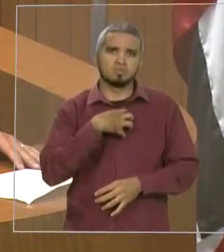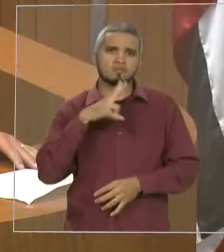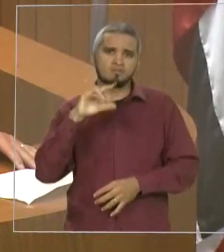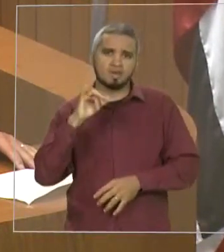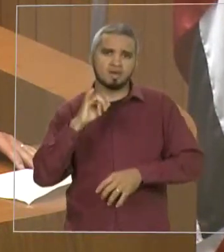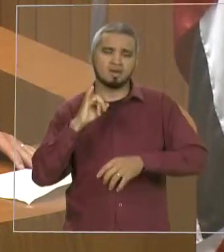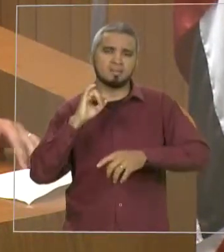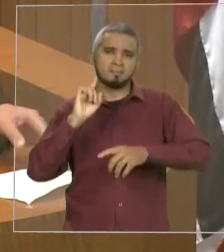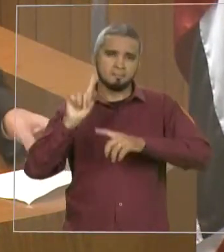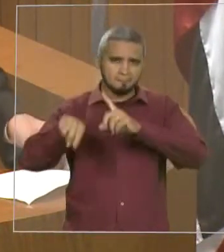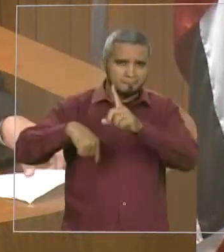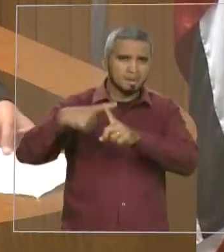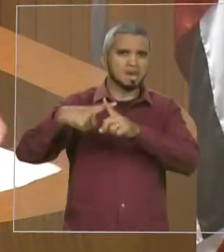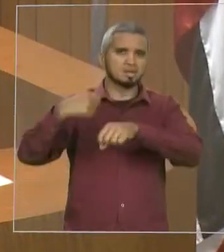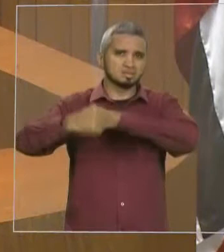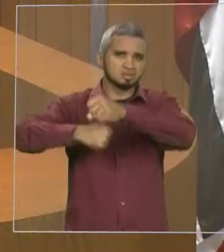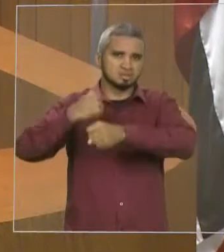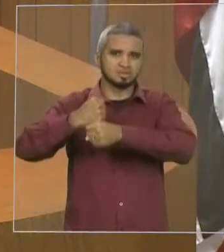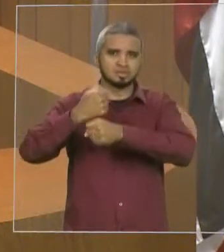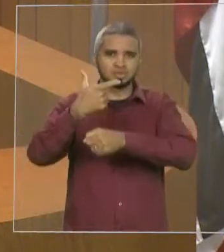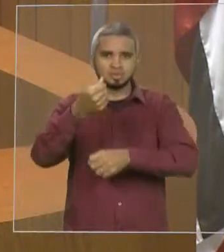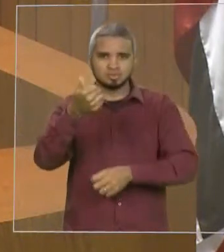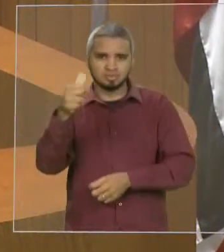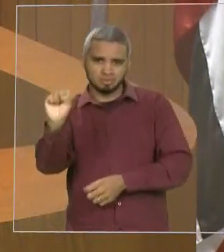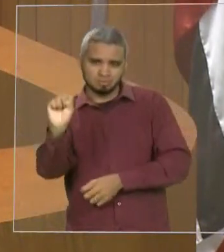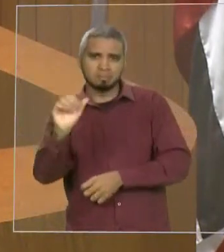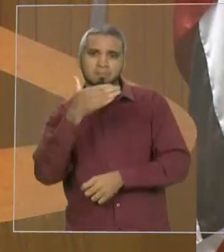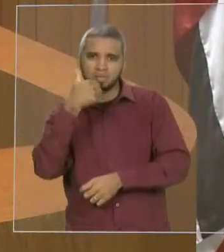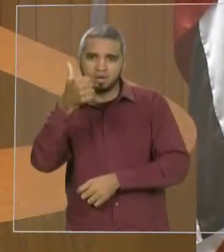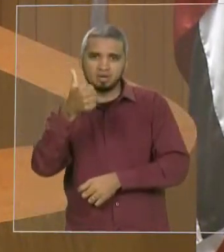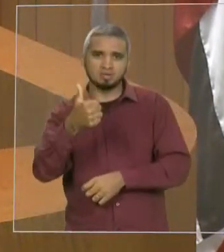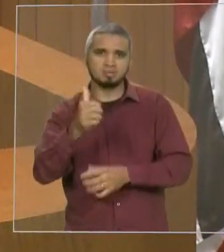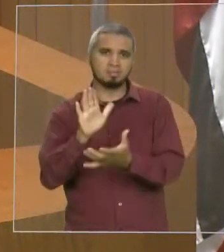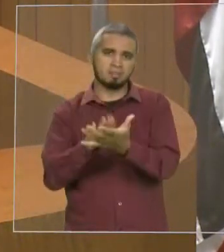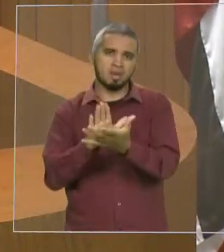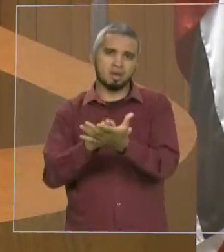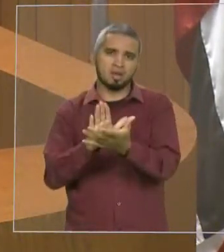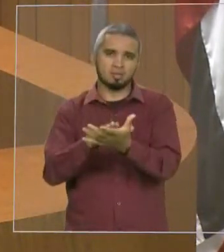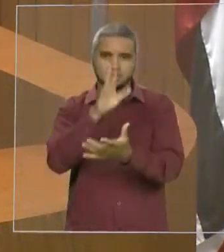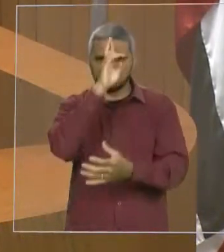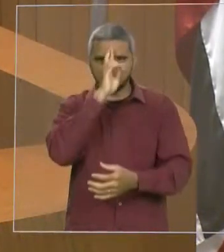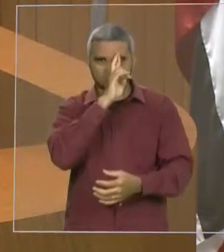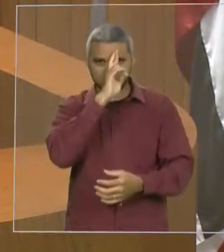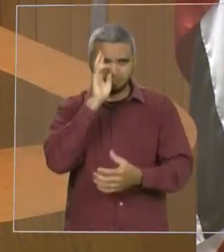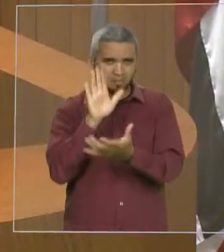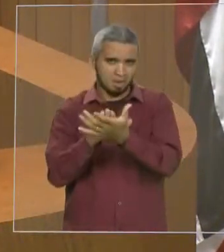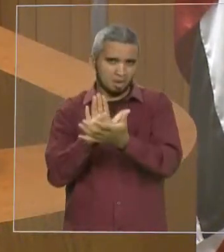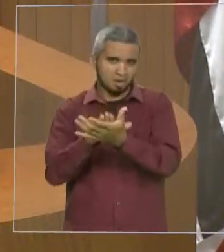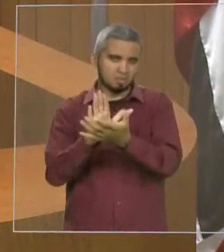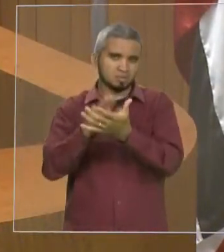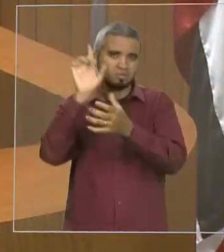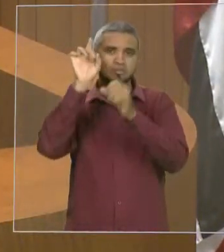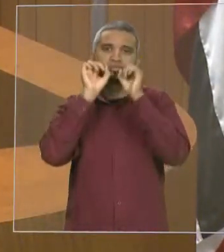2018 e mais à frente. Portanto, parabéns Santa Rita, parabéns a todos os moradores, que Deus abençoe imensamente vocês.